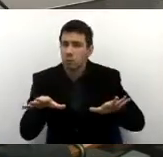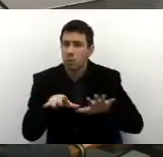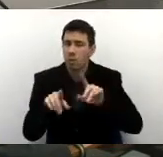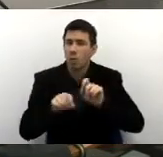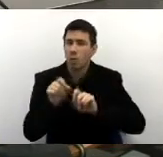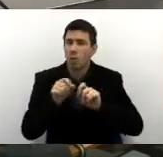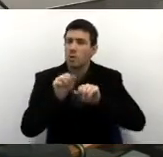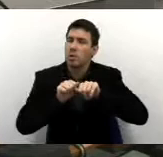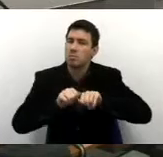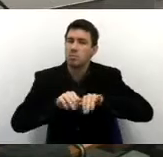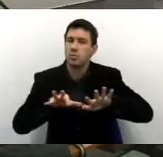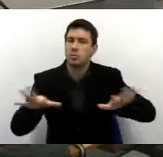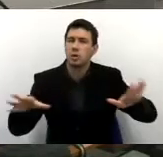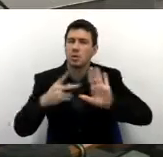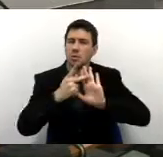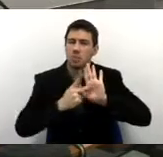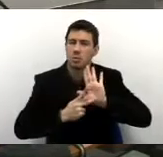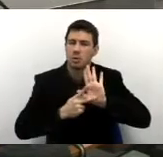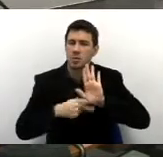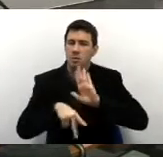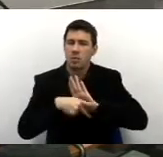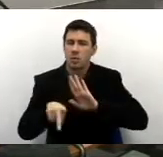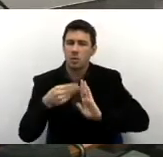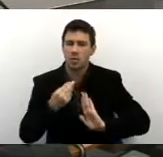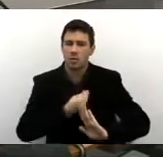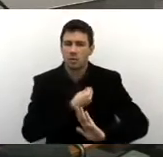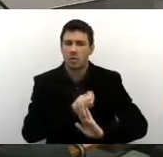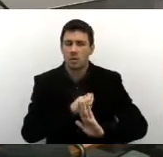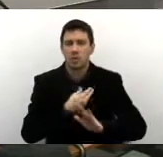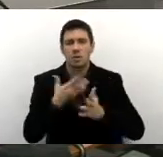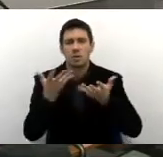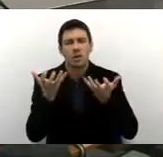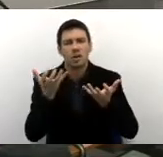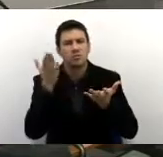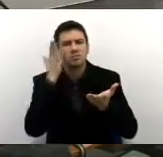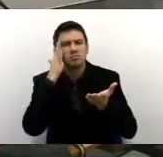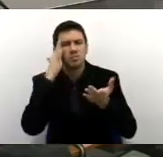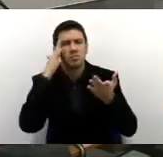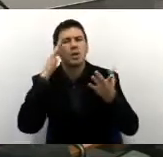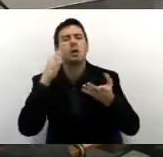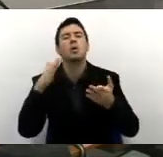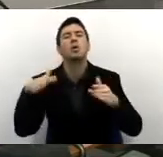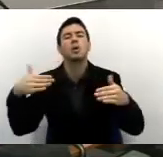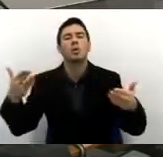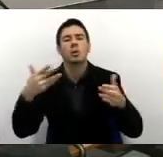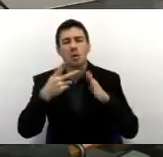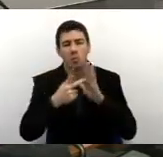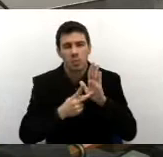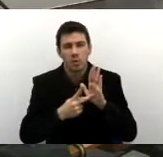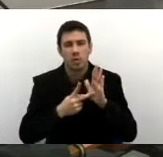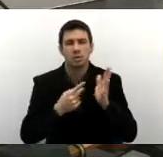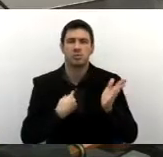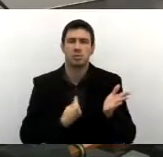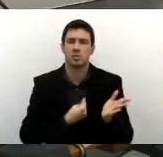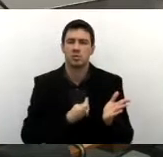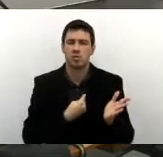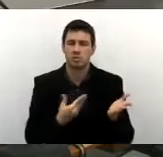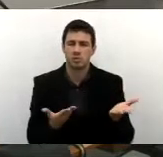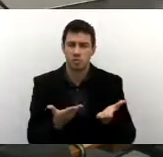falou aí de ampliação dos programas existentes. Eu gostaria que o senhor explanasse para nós quais os programas existentes,